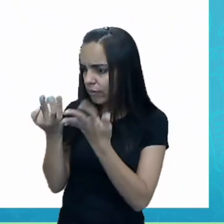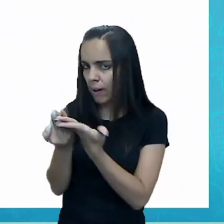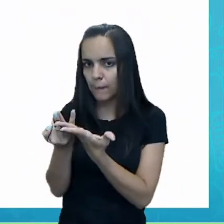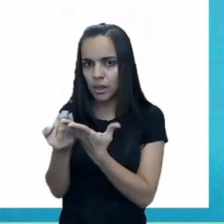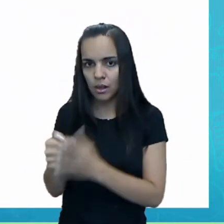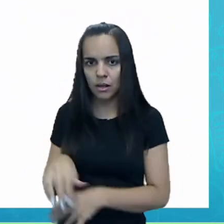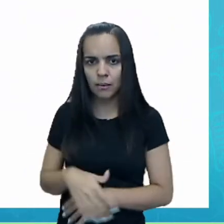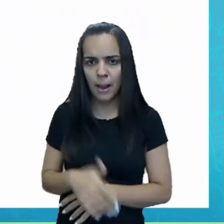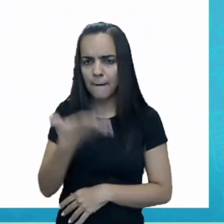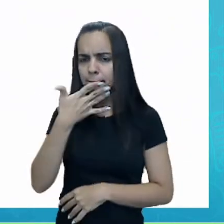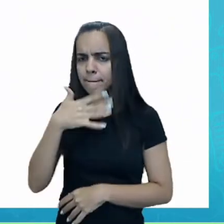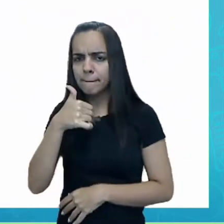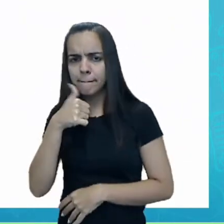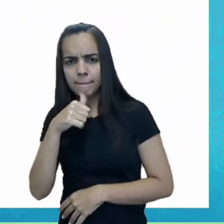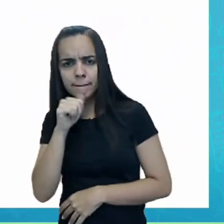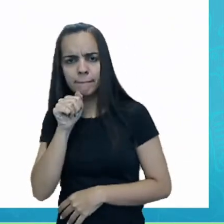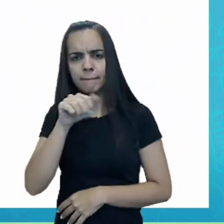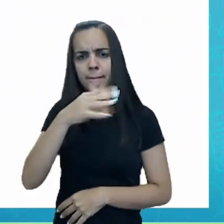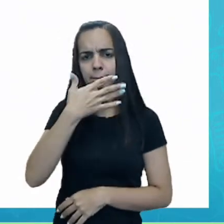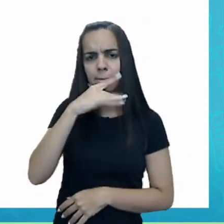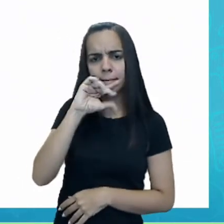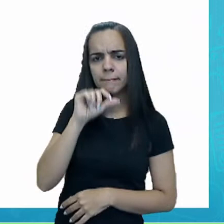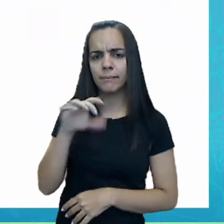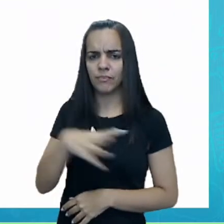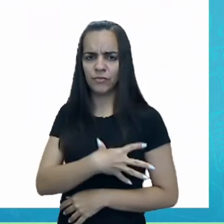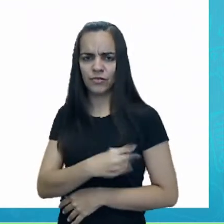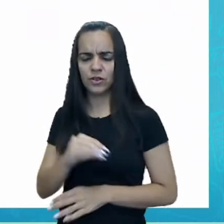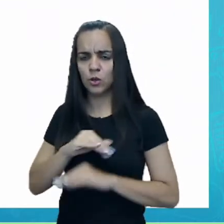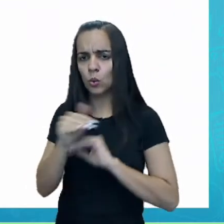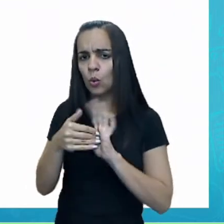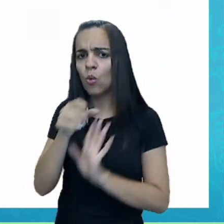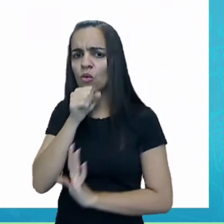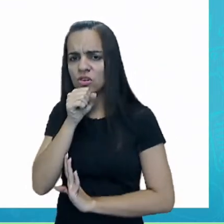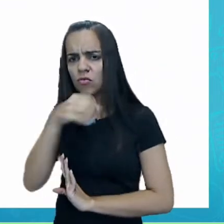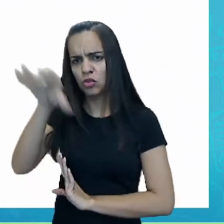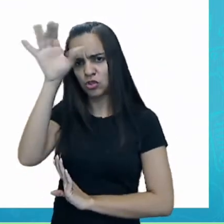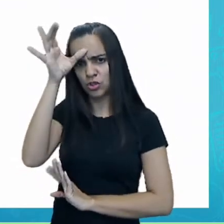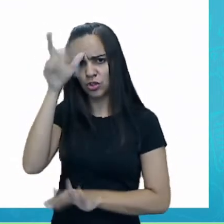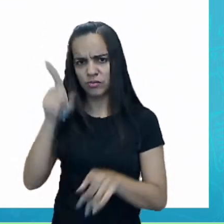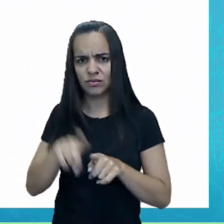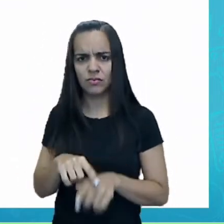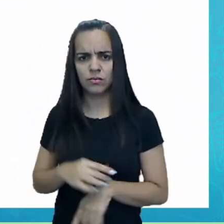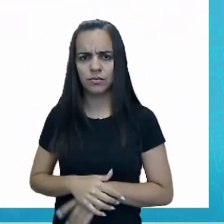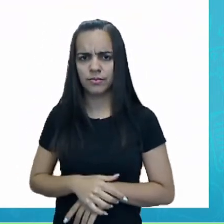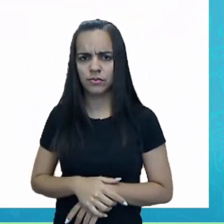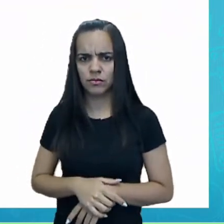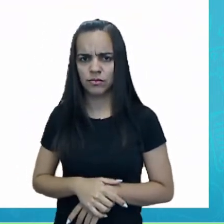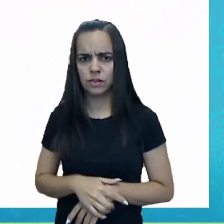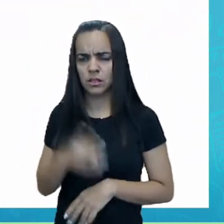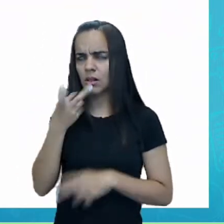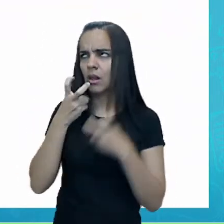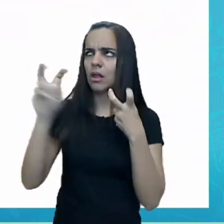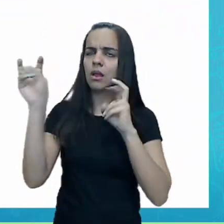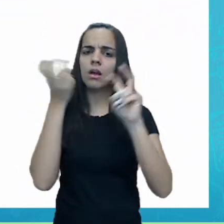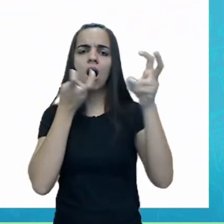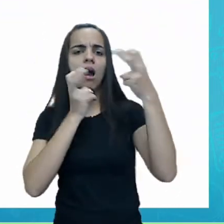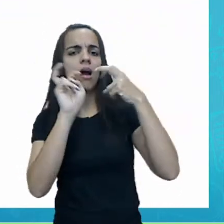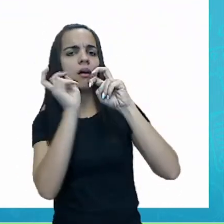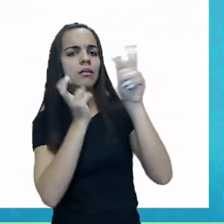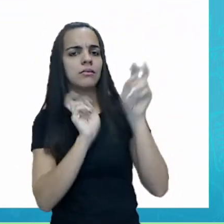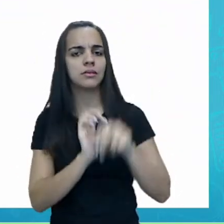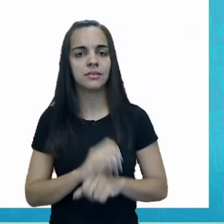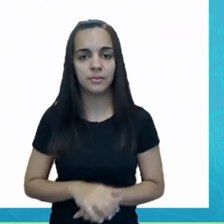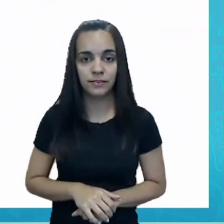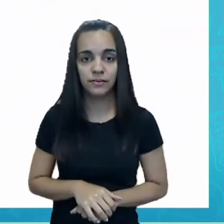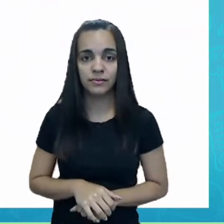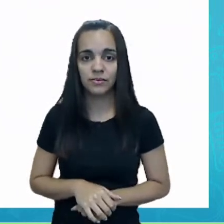Mãe, pai, filho e avós e tias. Soltaram as vozes. Coloquem na